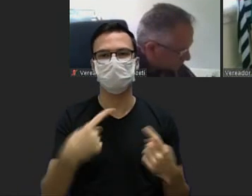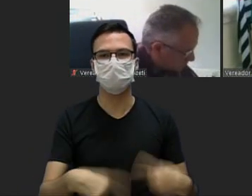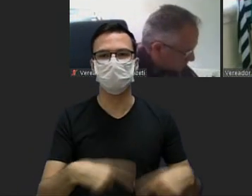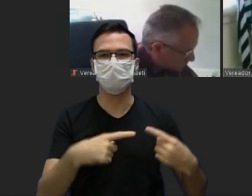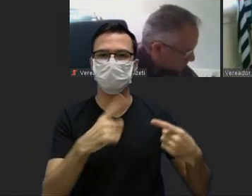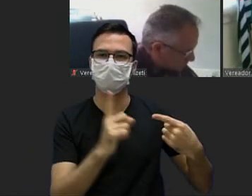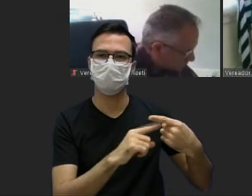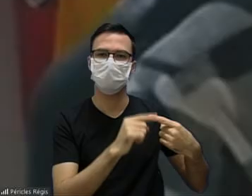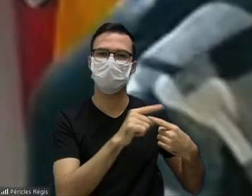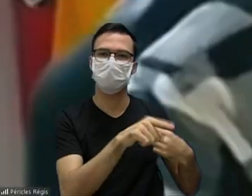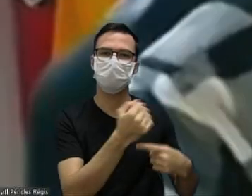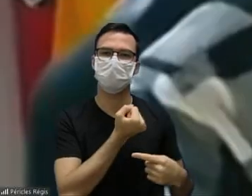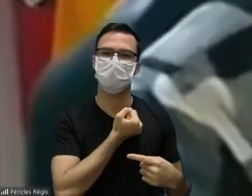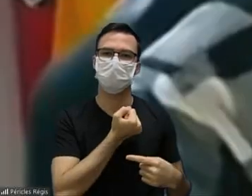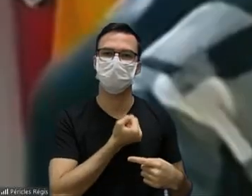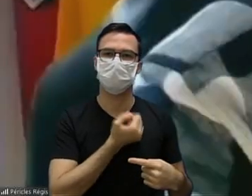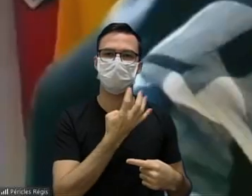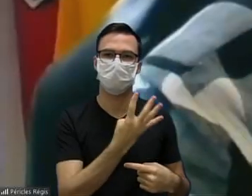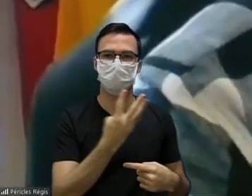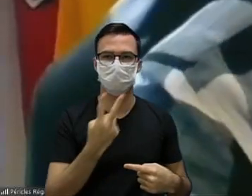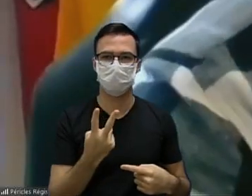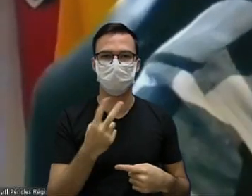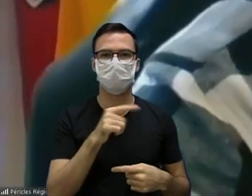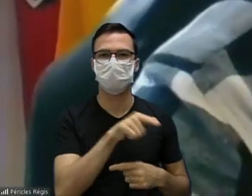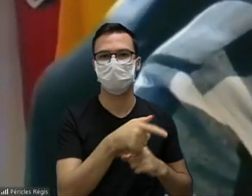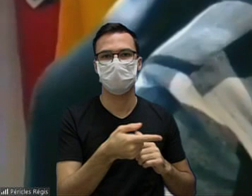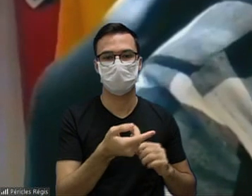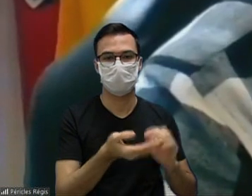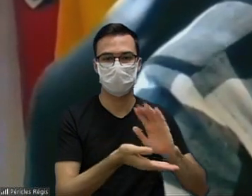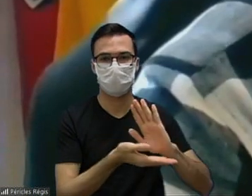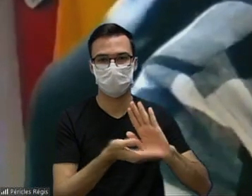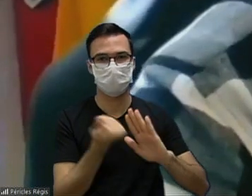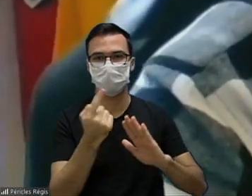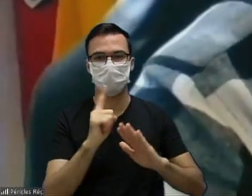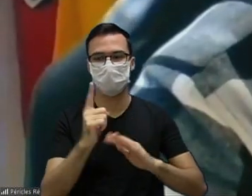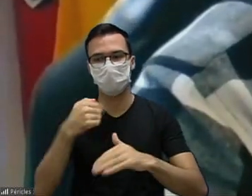42 o certo não pedia arquivamento em vez de retirada